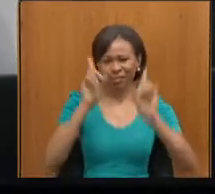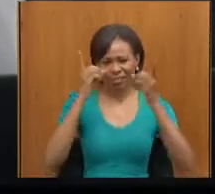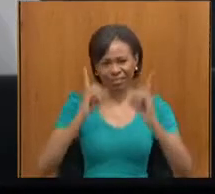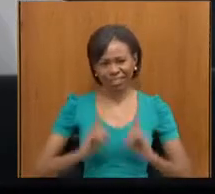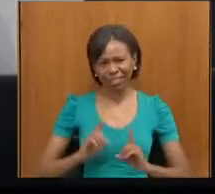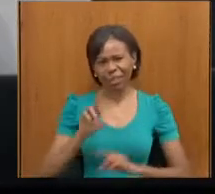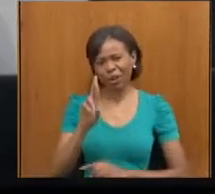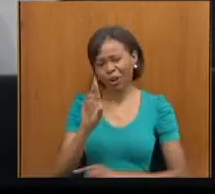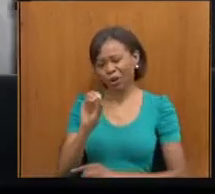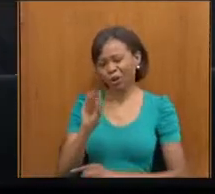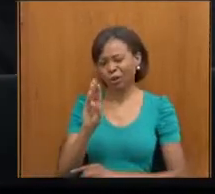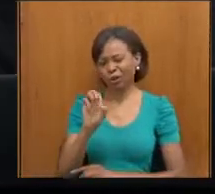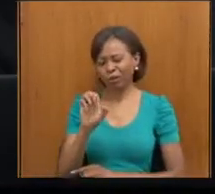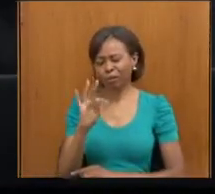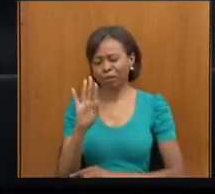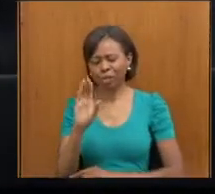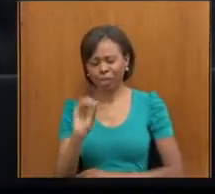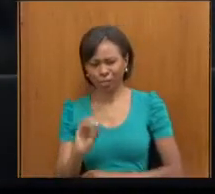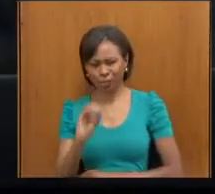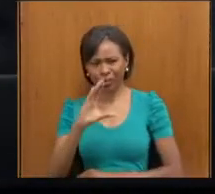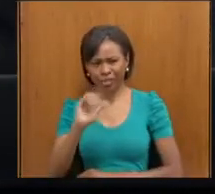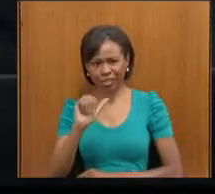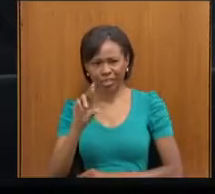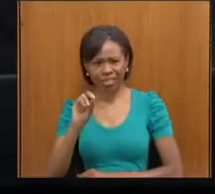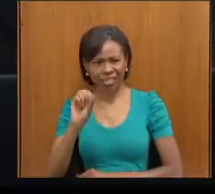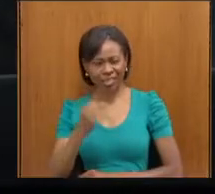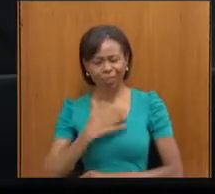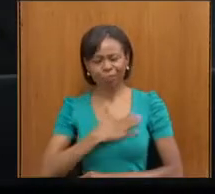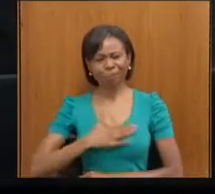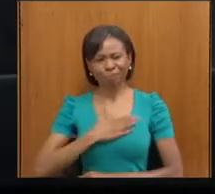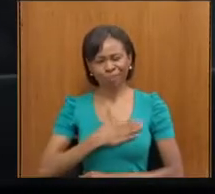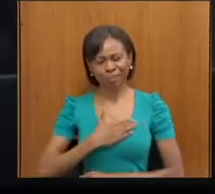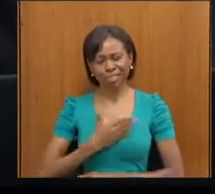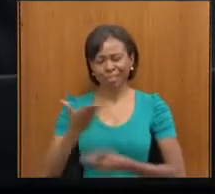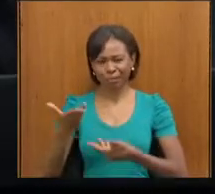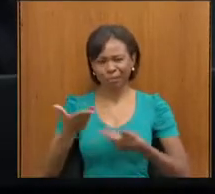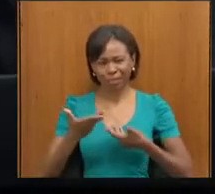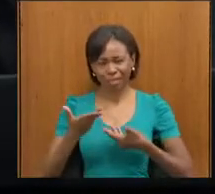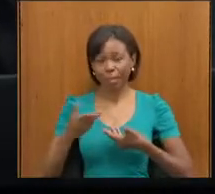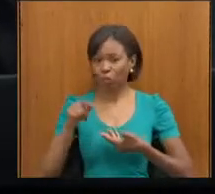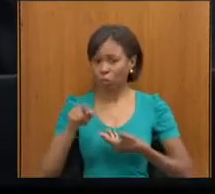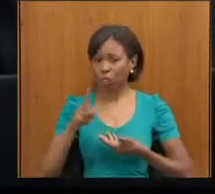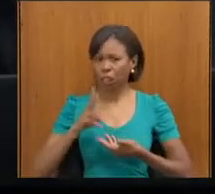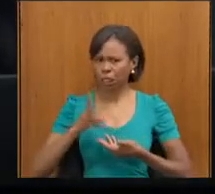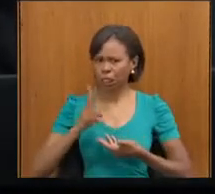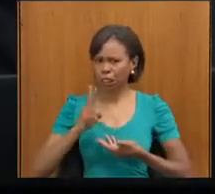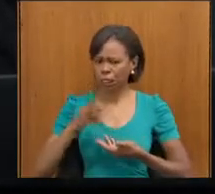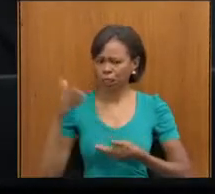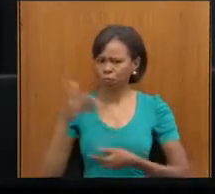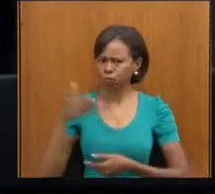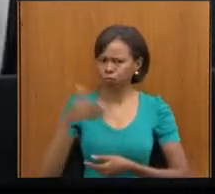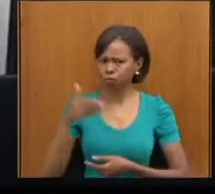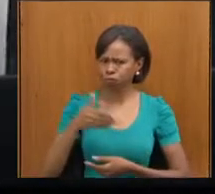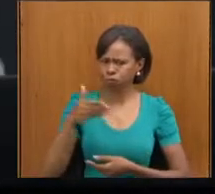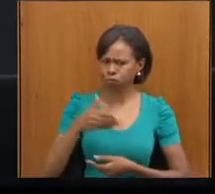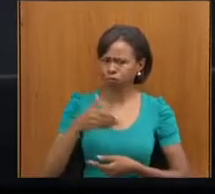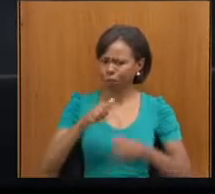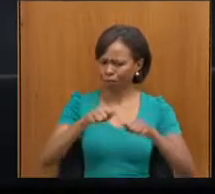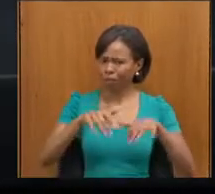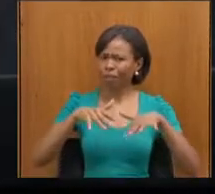receber, você que está sempre presente, esteve em todas as audiências dessa comissão e é um grande